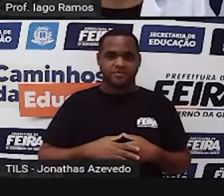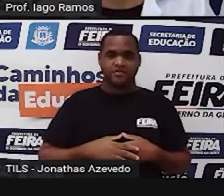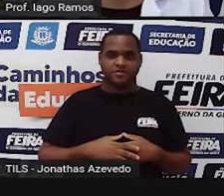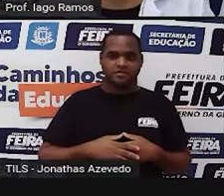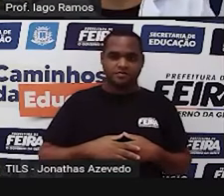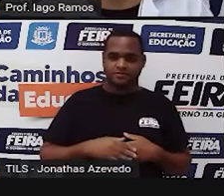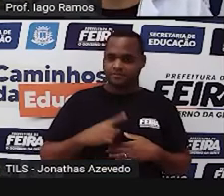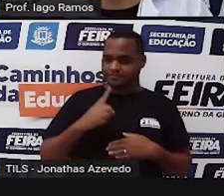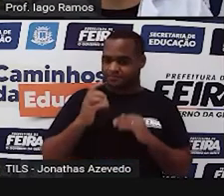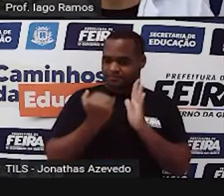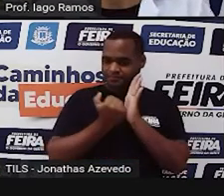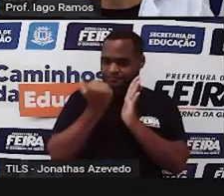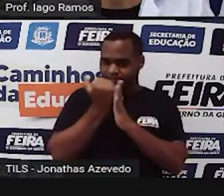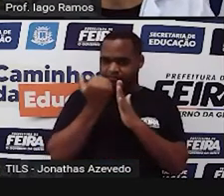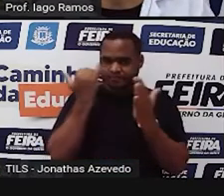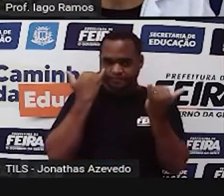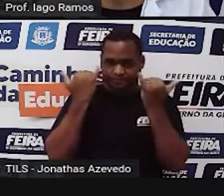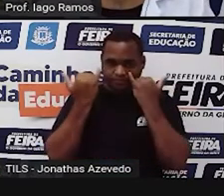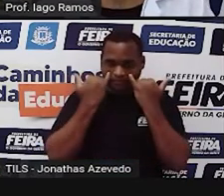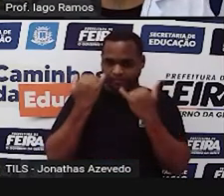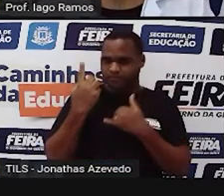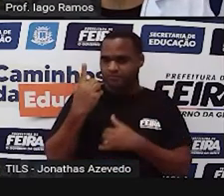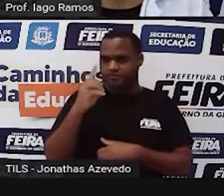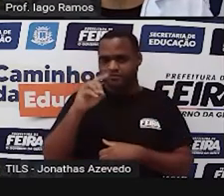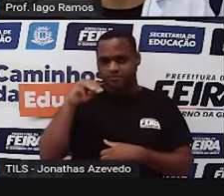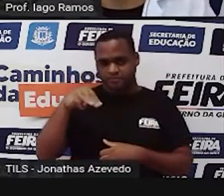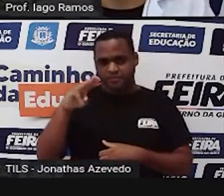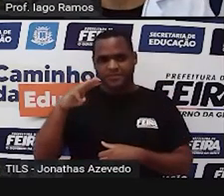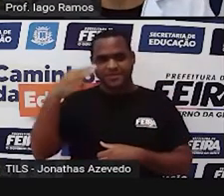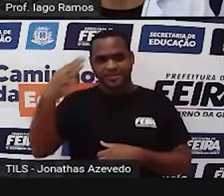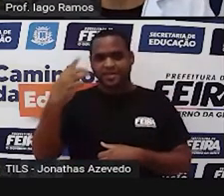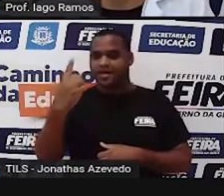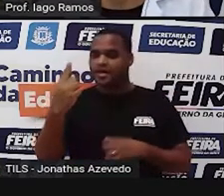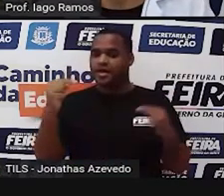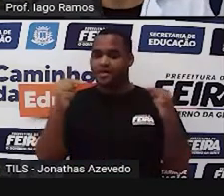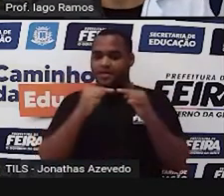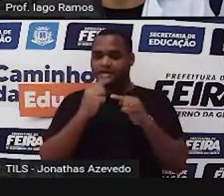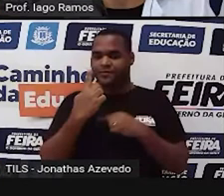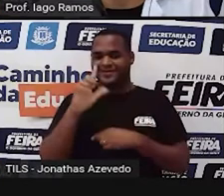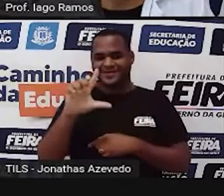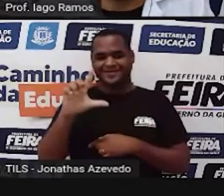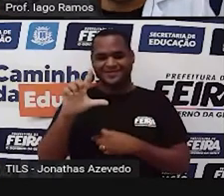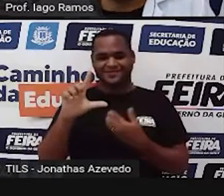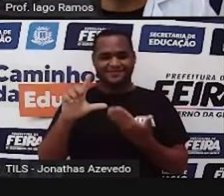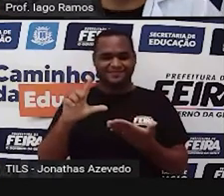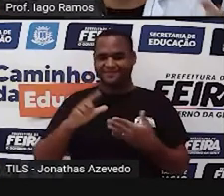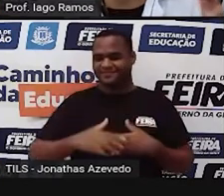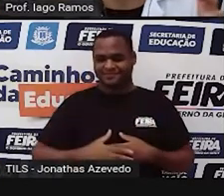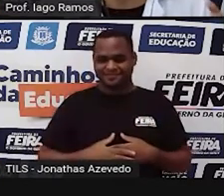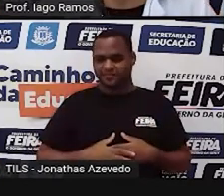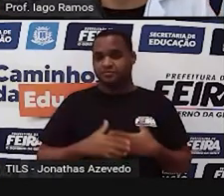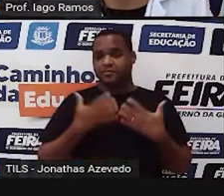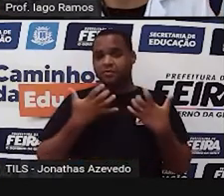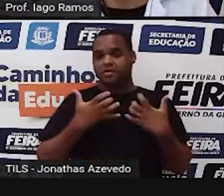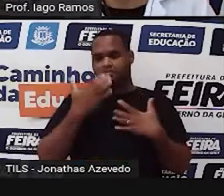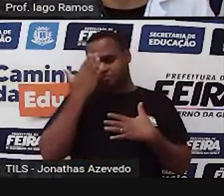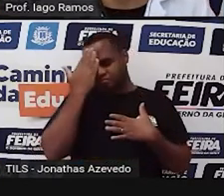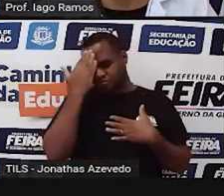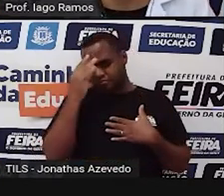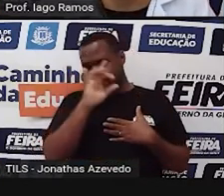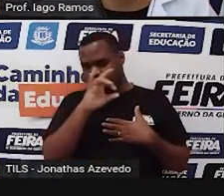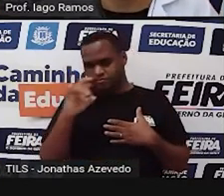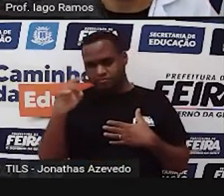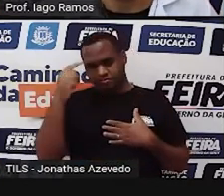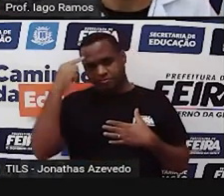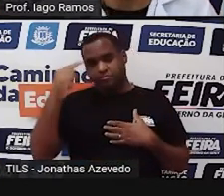informação extra é que um decímetro cúbico é igual a um litro. O que eu quero saber de você é, onde é